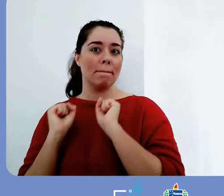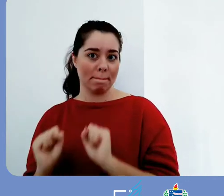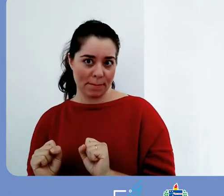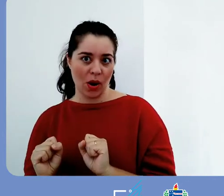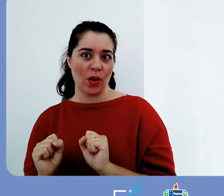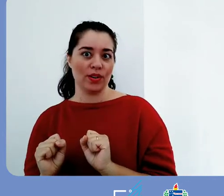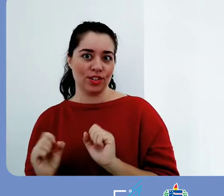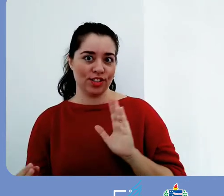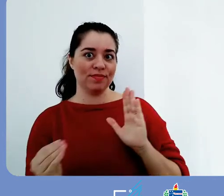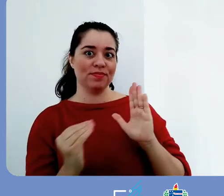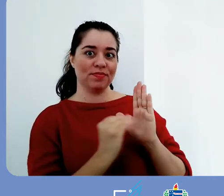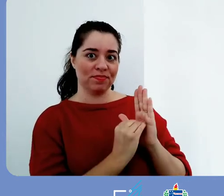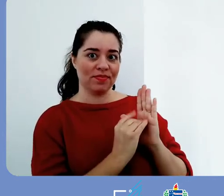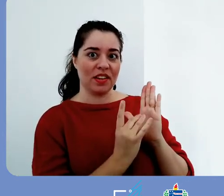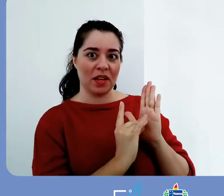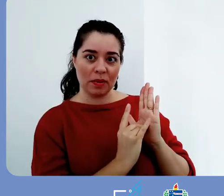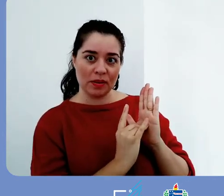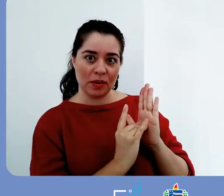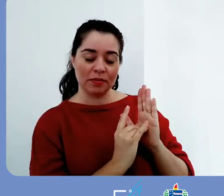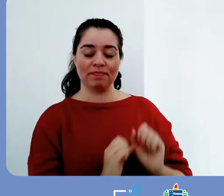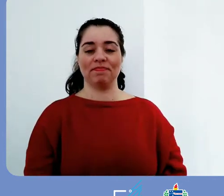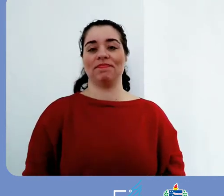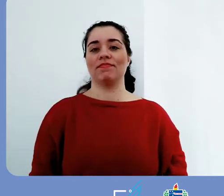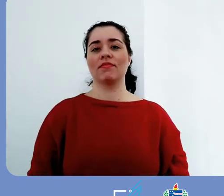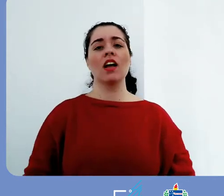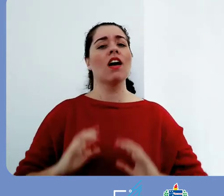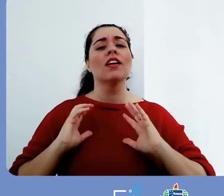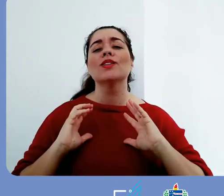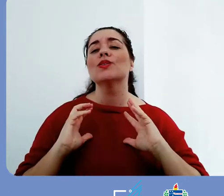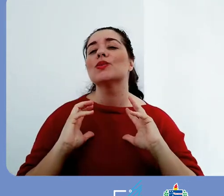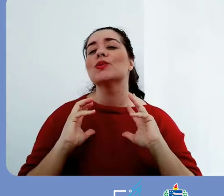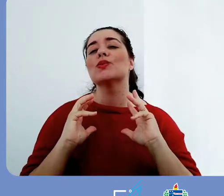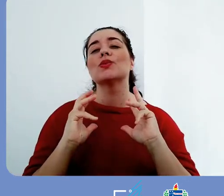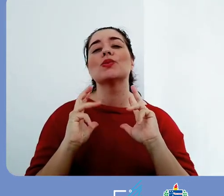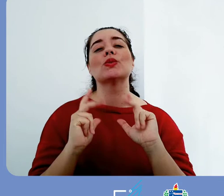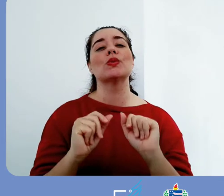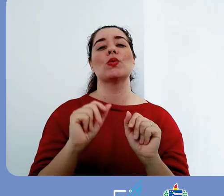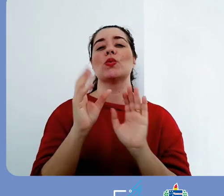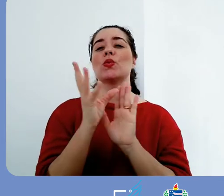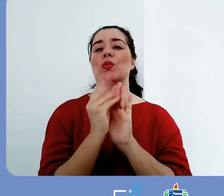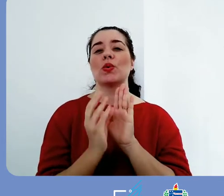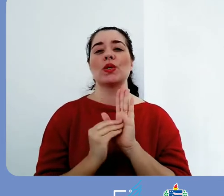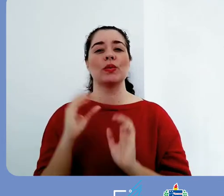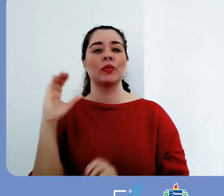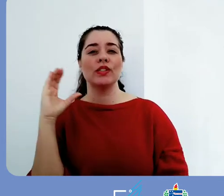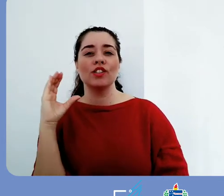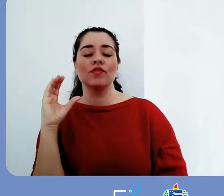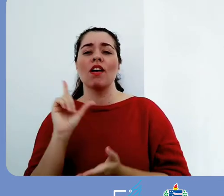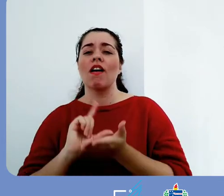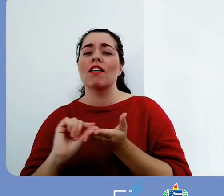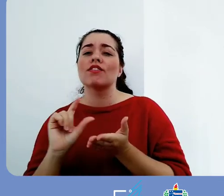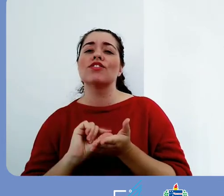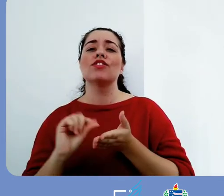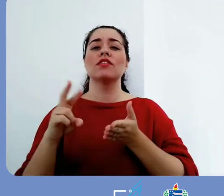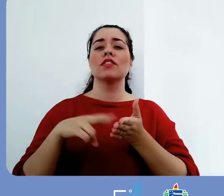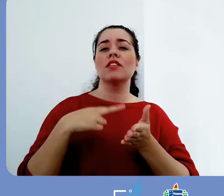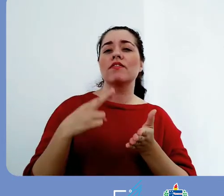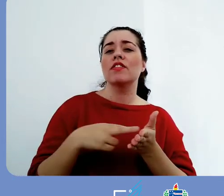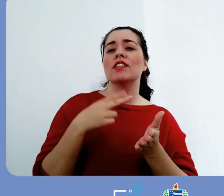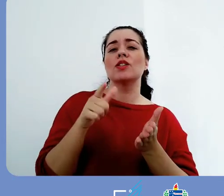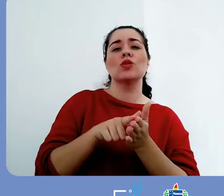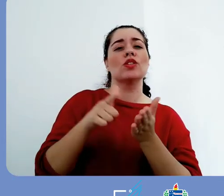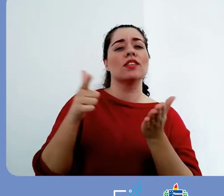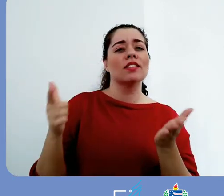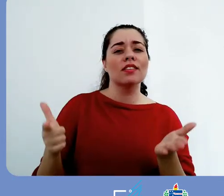Então, vamos lá. Primeiro, o que você pode incluir no repositório? Todo tipo de conteúdo científico.